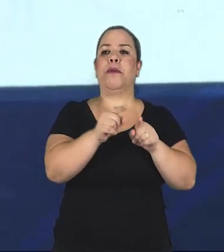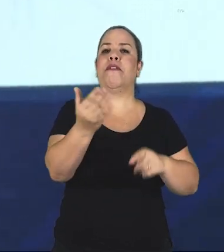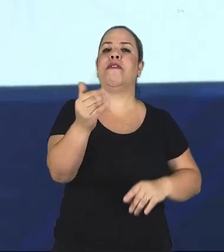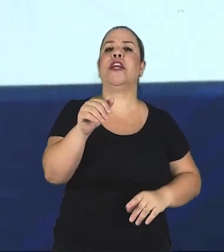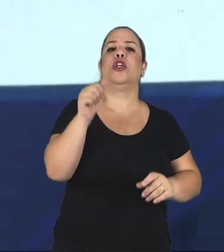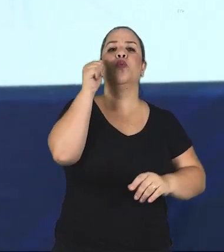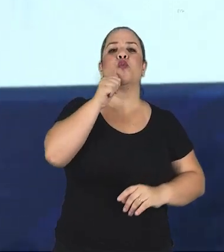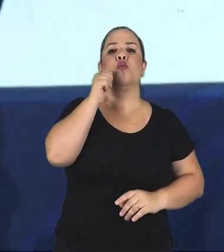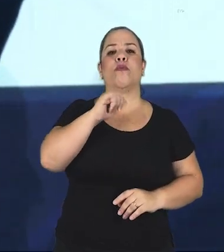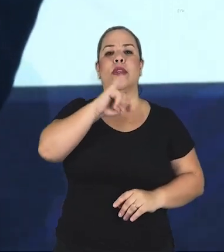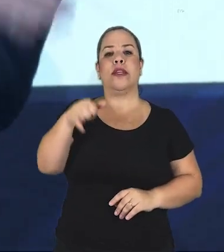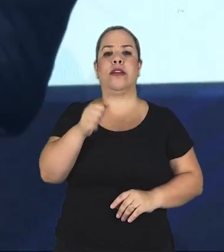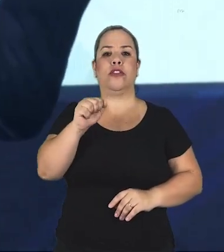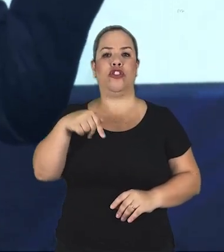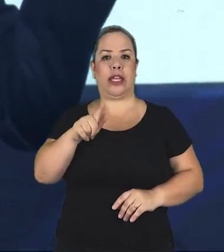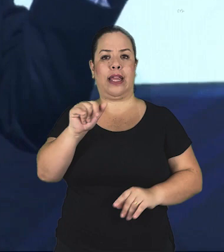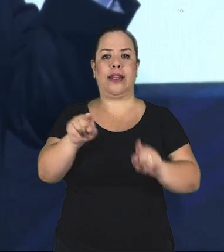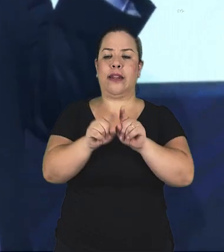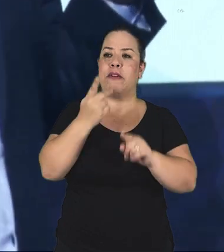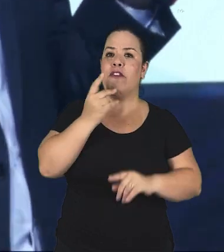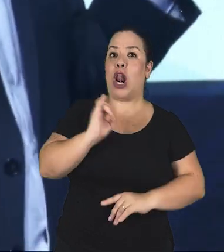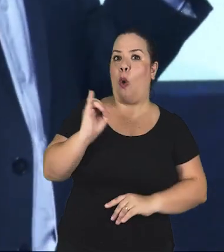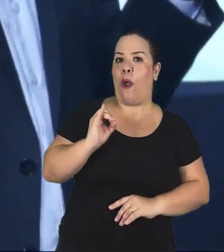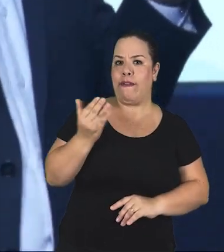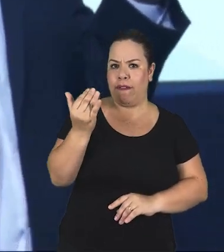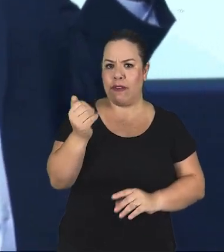aqui, Jaqueline, vem cá. Fica na pontinha aqui, dá um oi, pessoal.